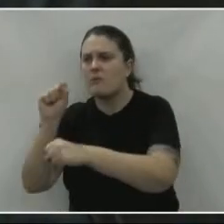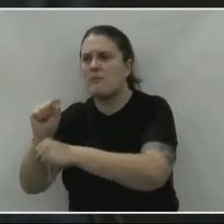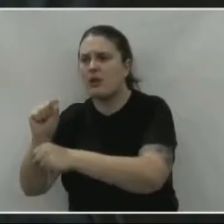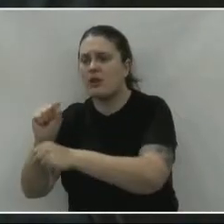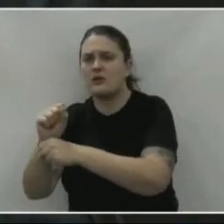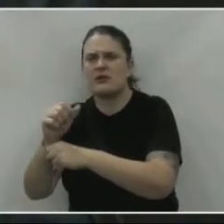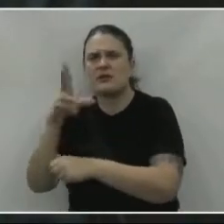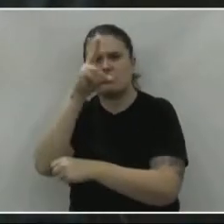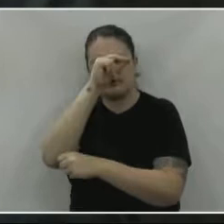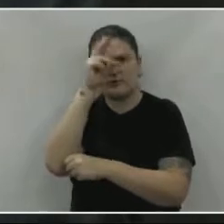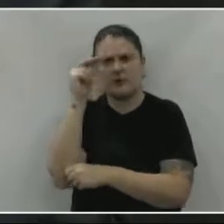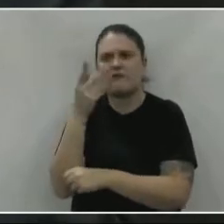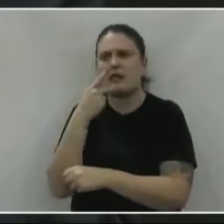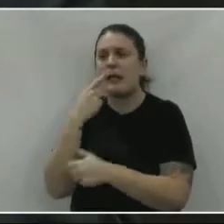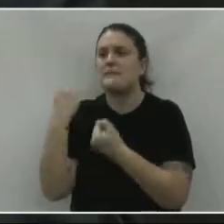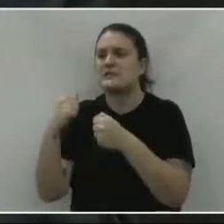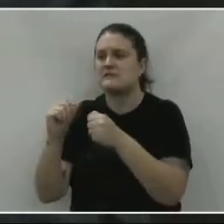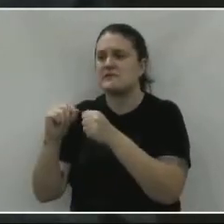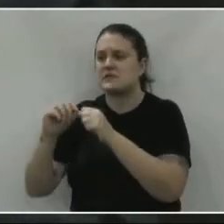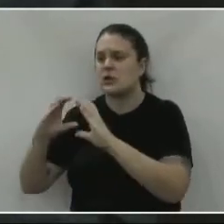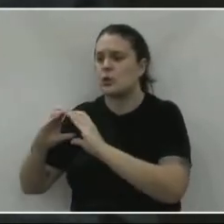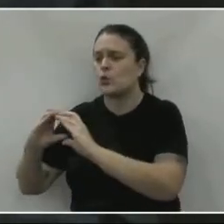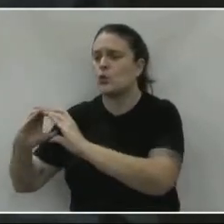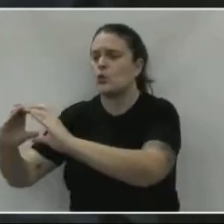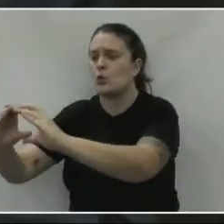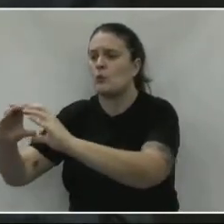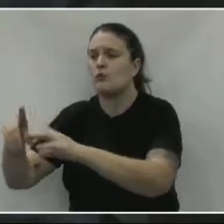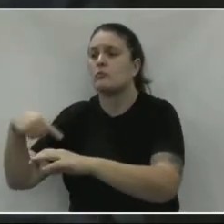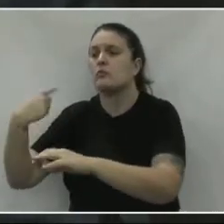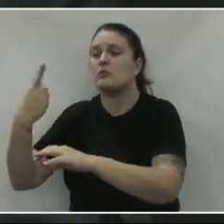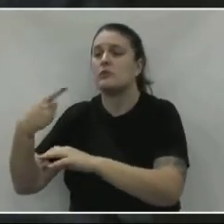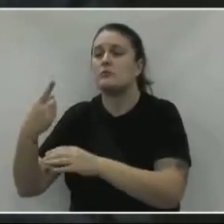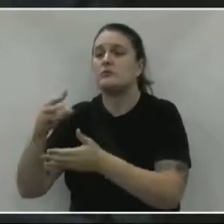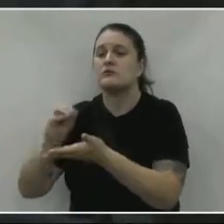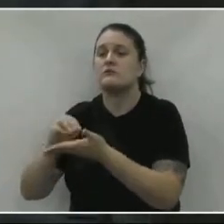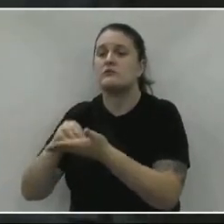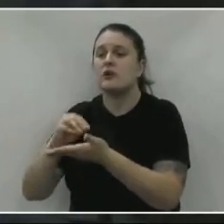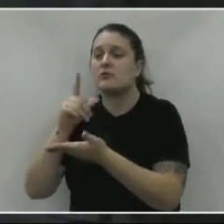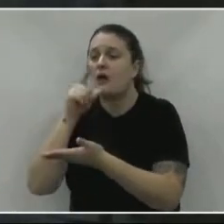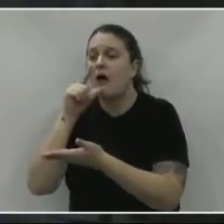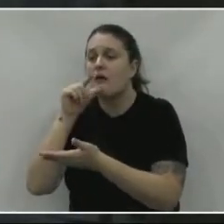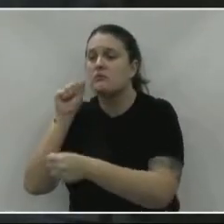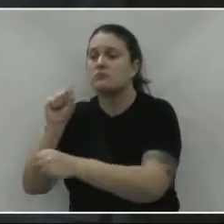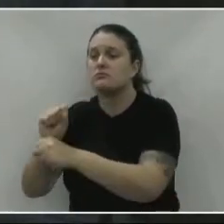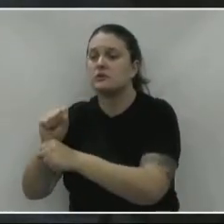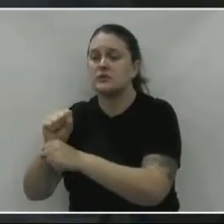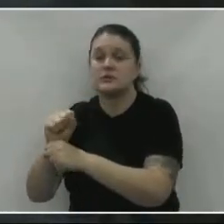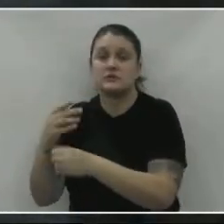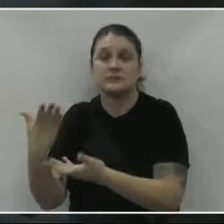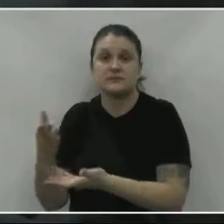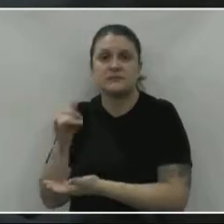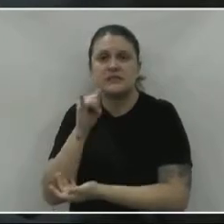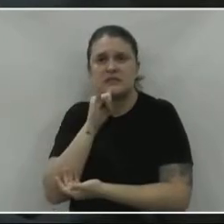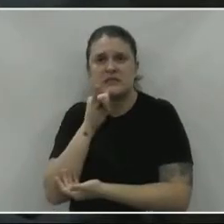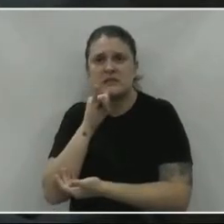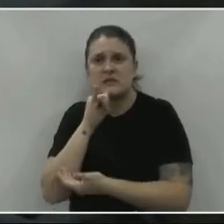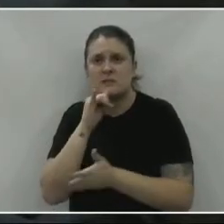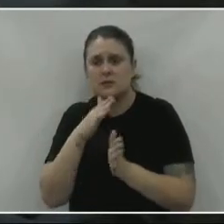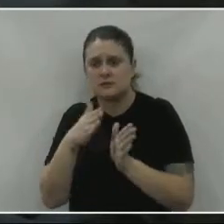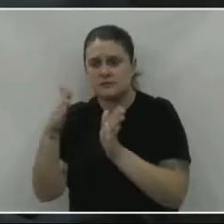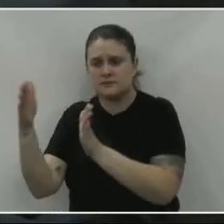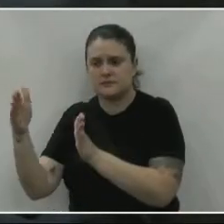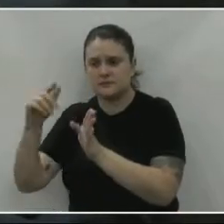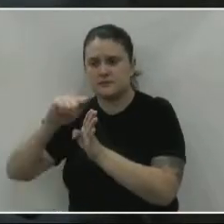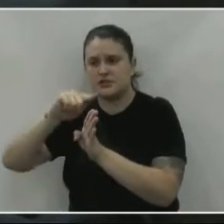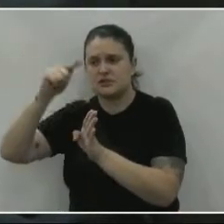prefeitura diz, não, você tem que entubar a valeta, mas e as valetas que é feito, que pertencem à prefeitura? Exemplo lá do lado do ginásio de São